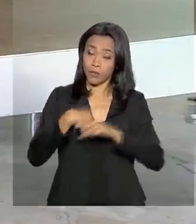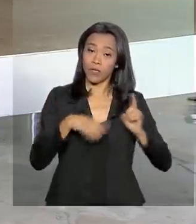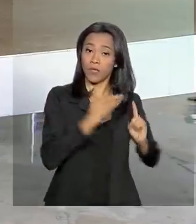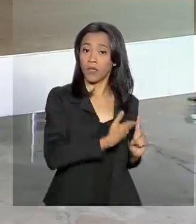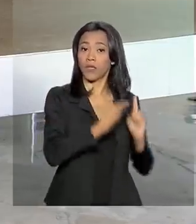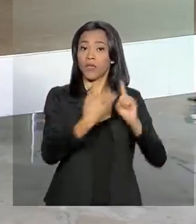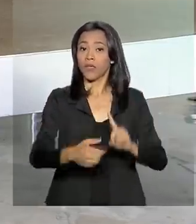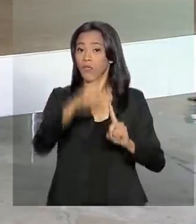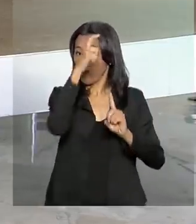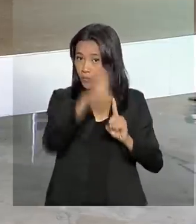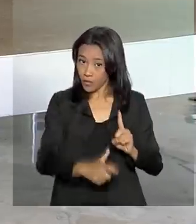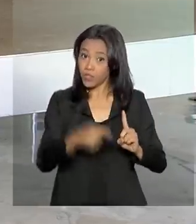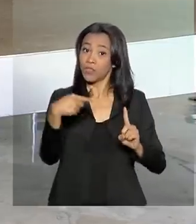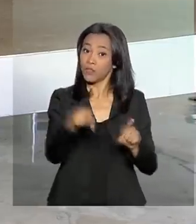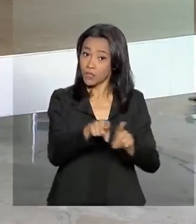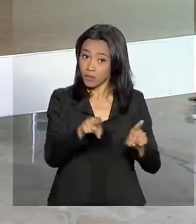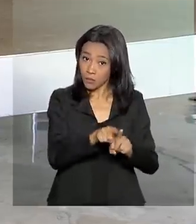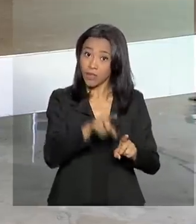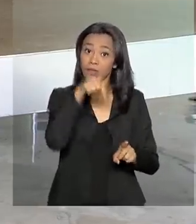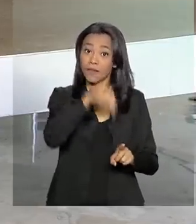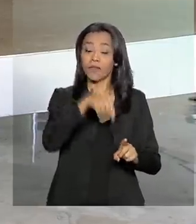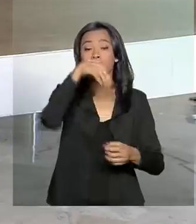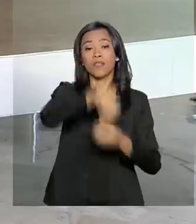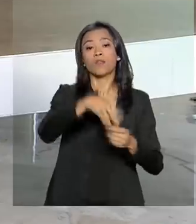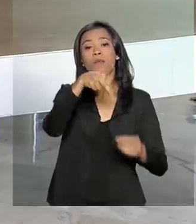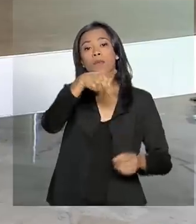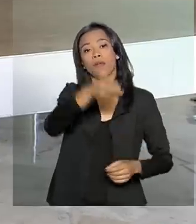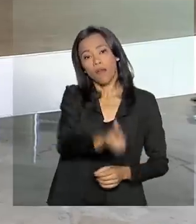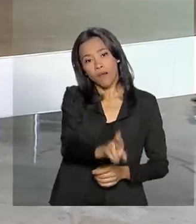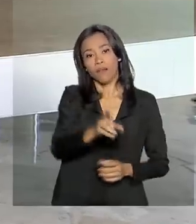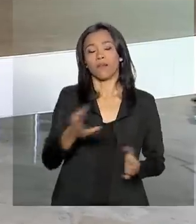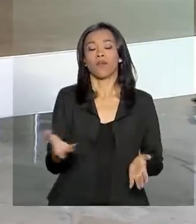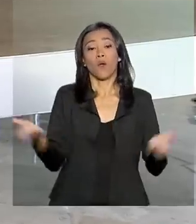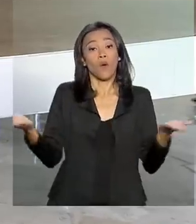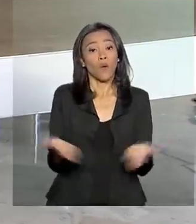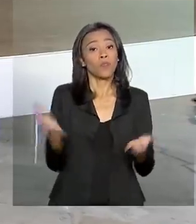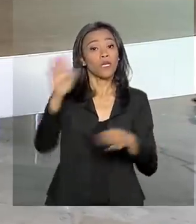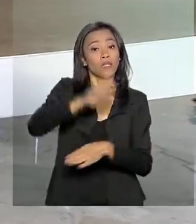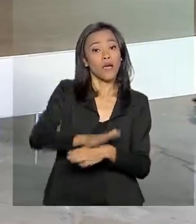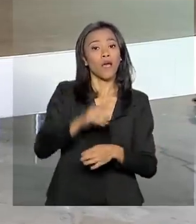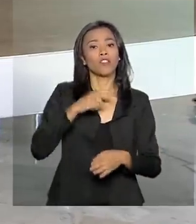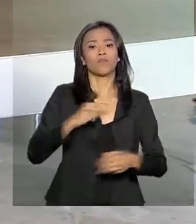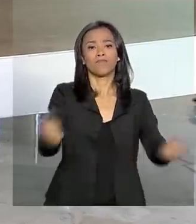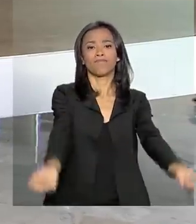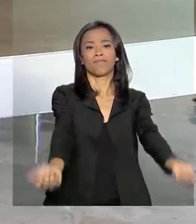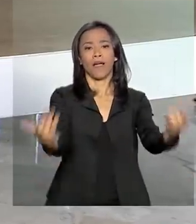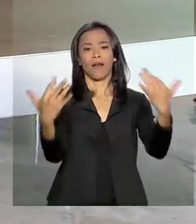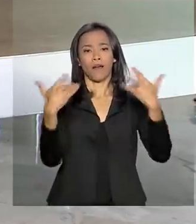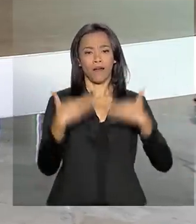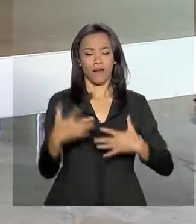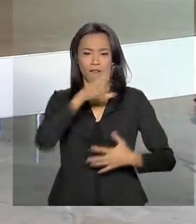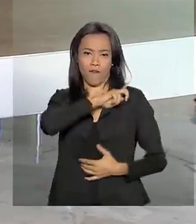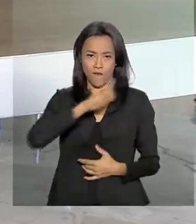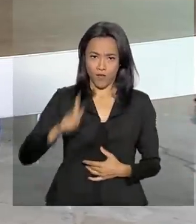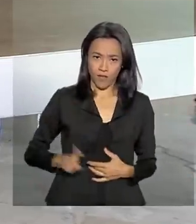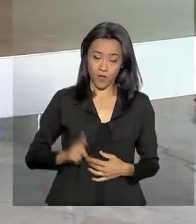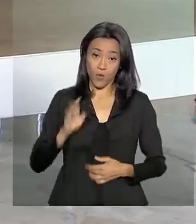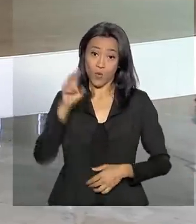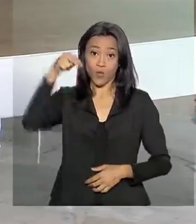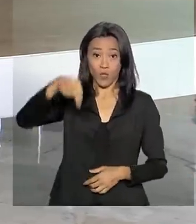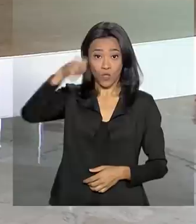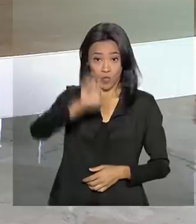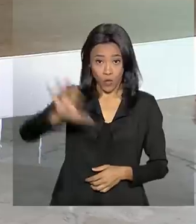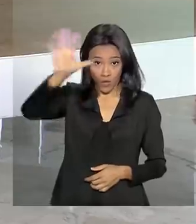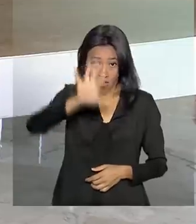Presidência da República, Santos Cruz. Hoje à tarde, ele recebe governadores do Nordeste e o ministro Paulo